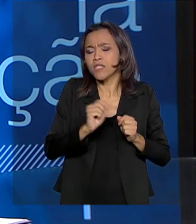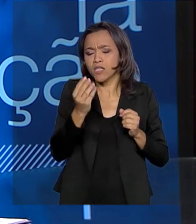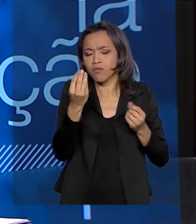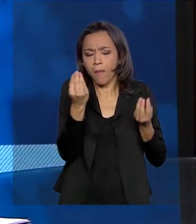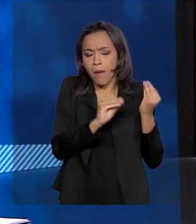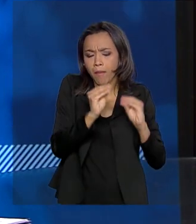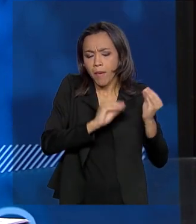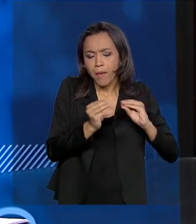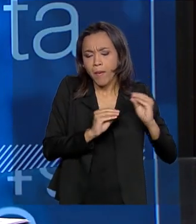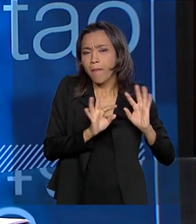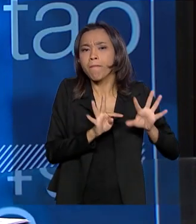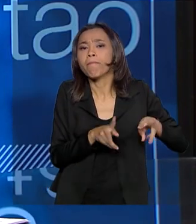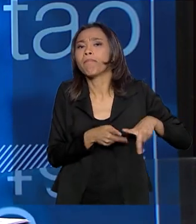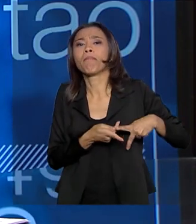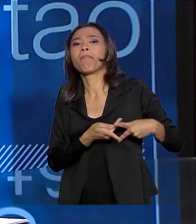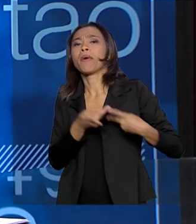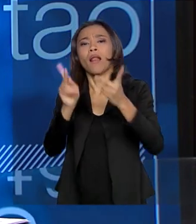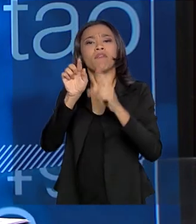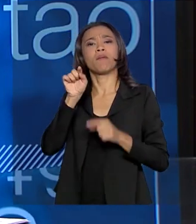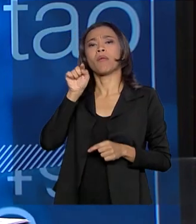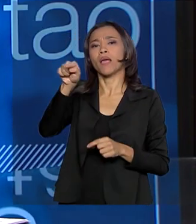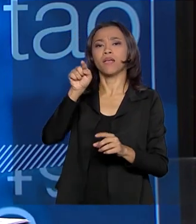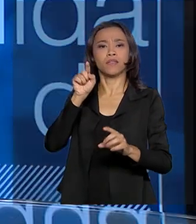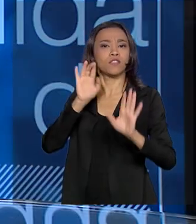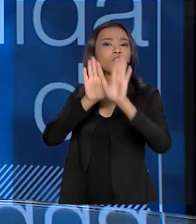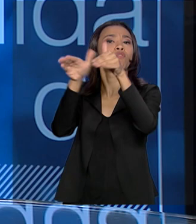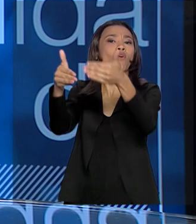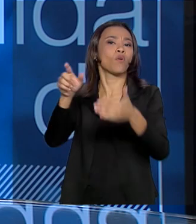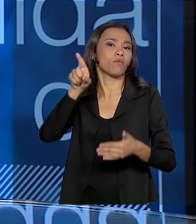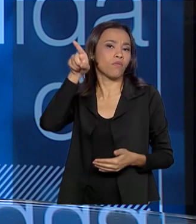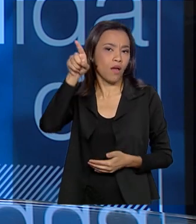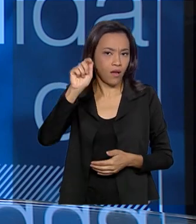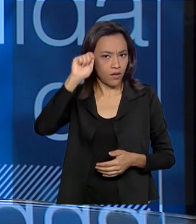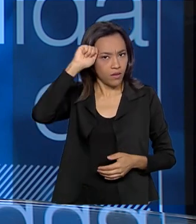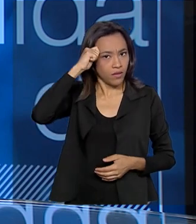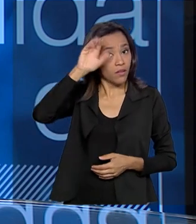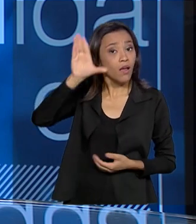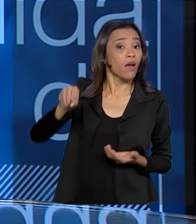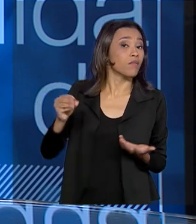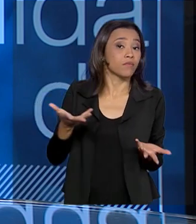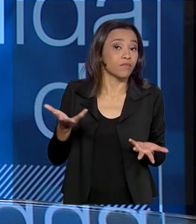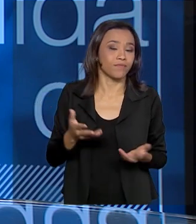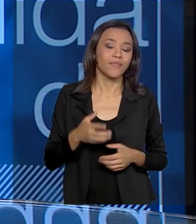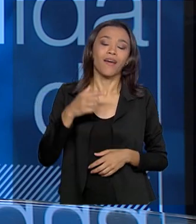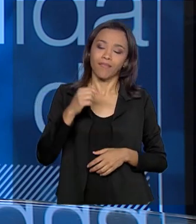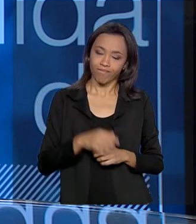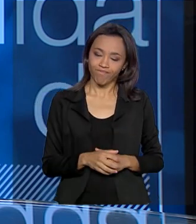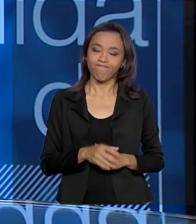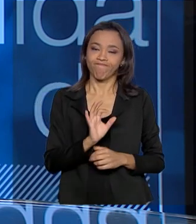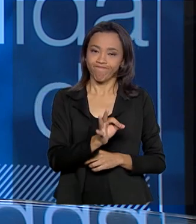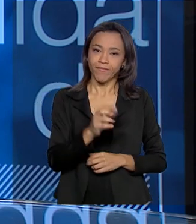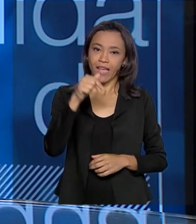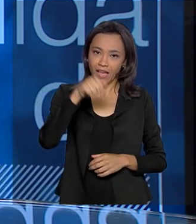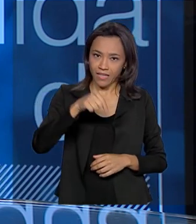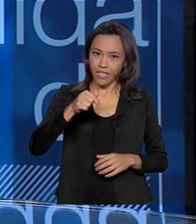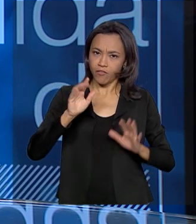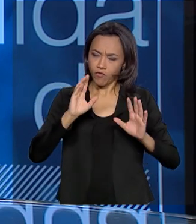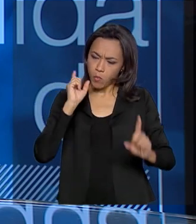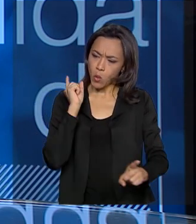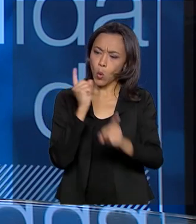lá no continente africano? Isso, nós fizemos aqui um dos maiores eventos de água,